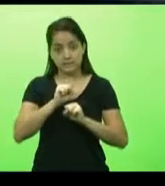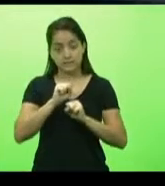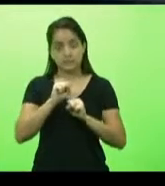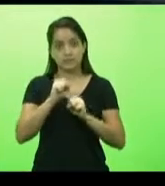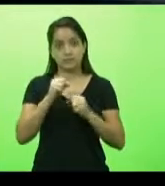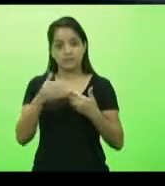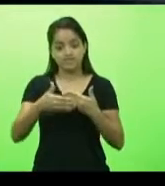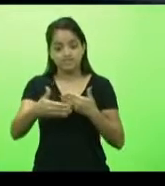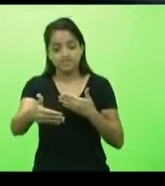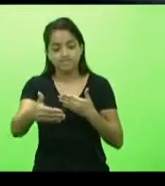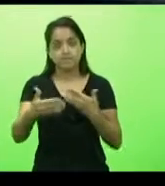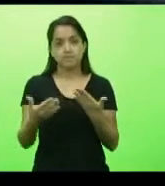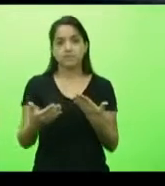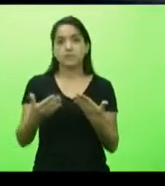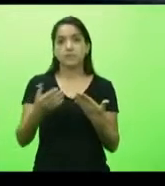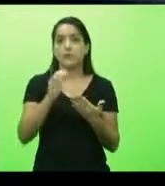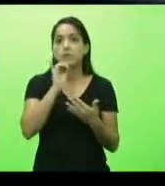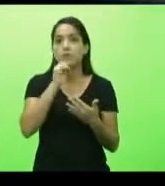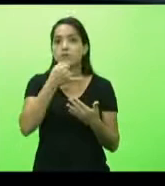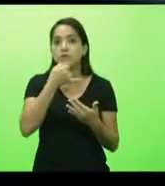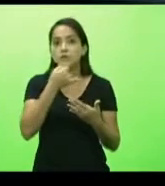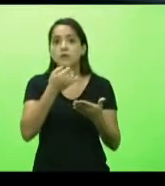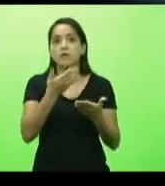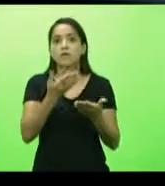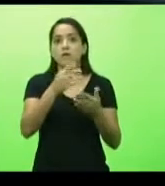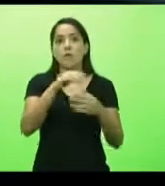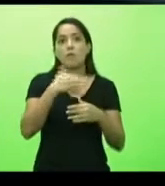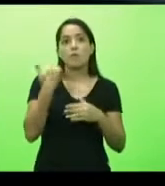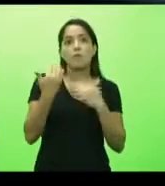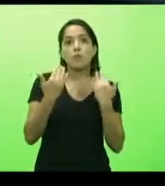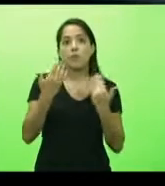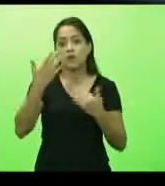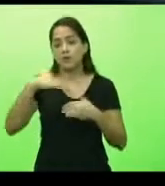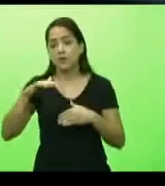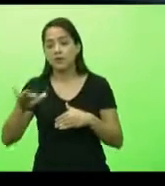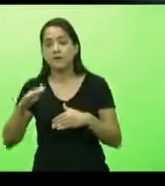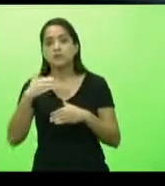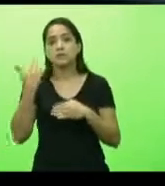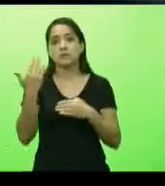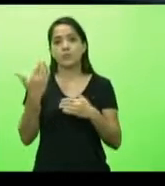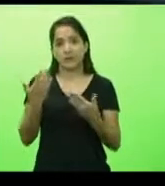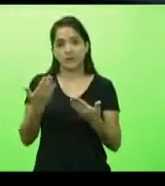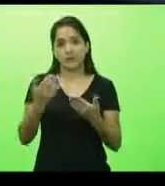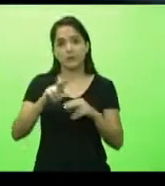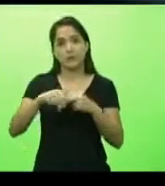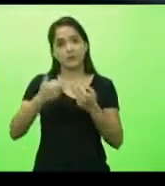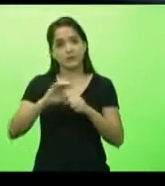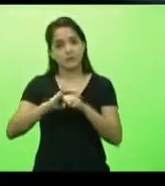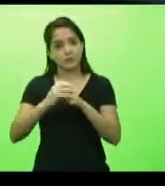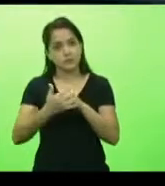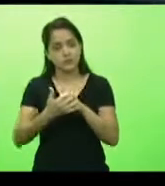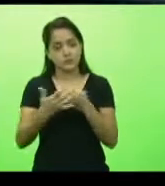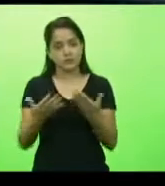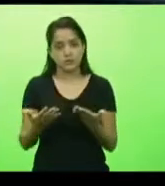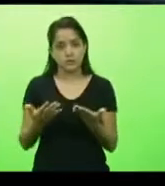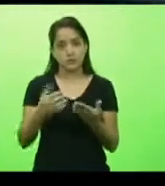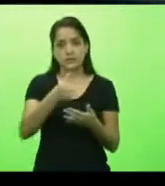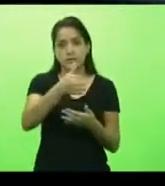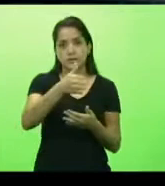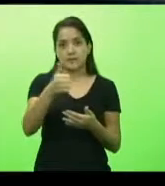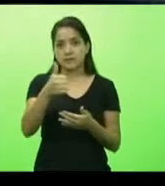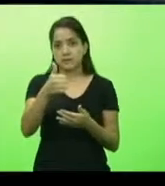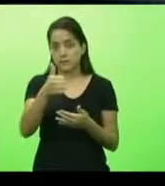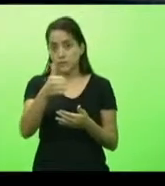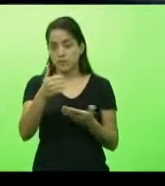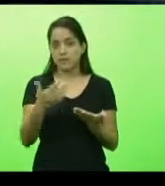se infelizmente chegar a perder um trabalhador ou uma criança para o Covid? Décimo primeiro, o mesmo